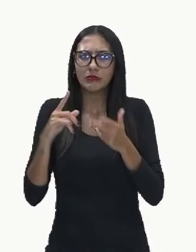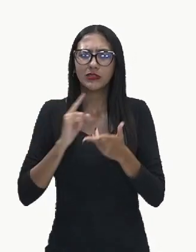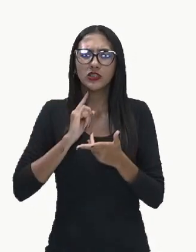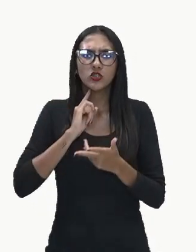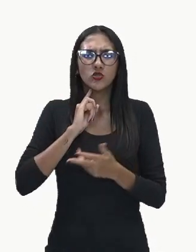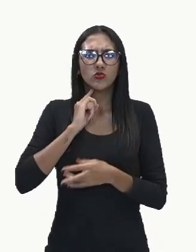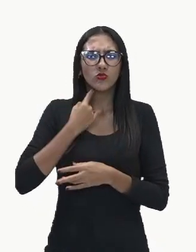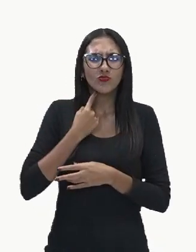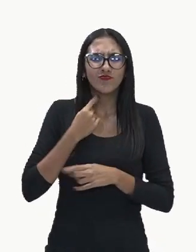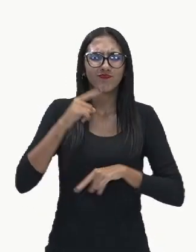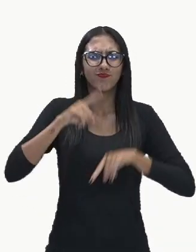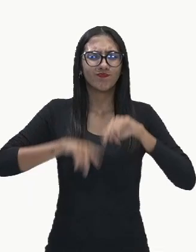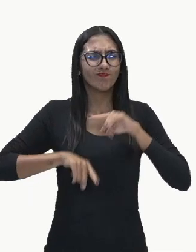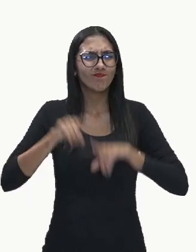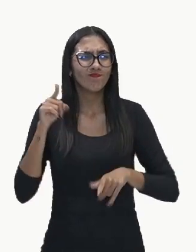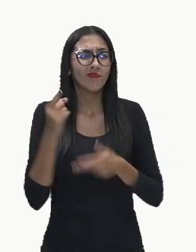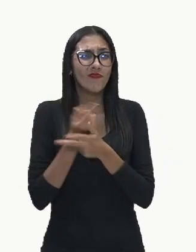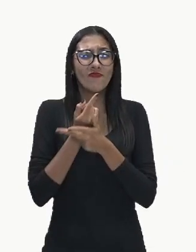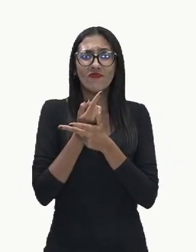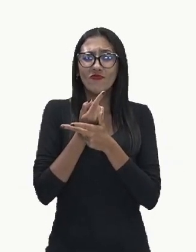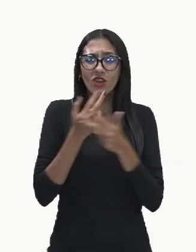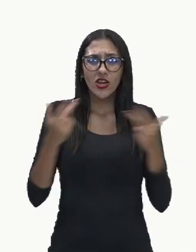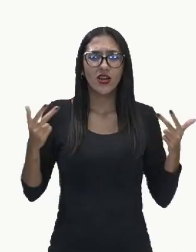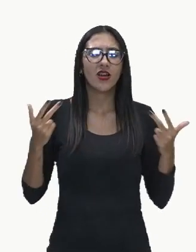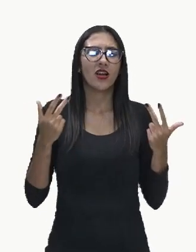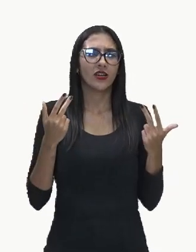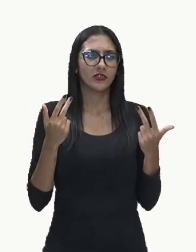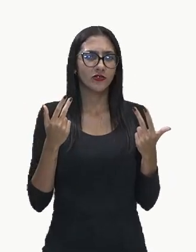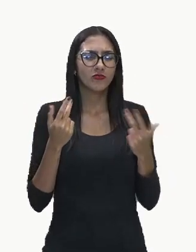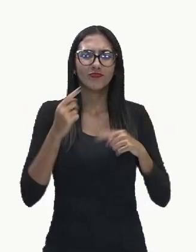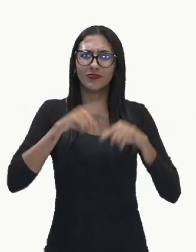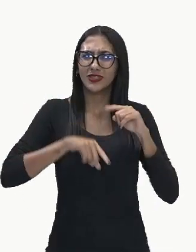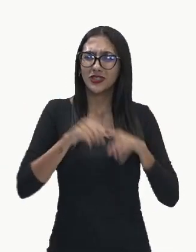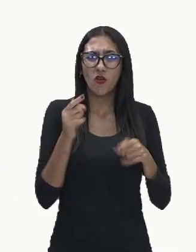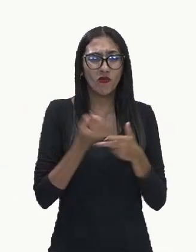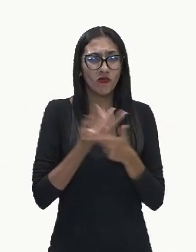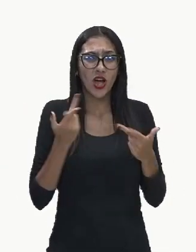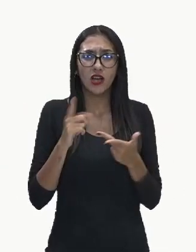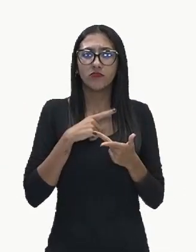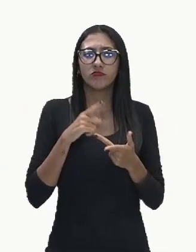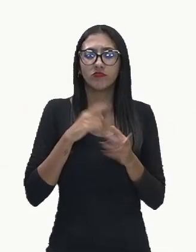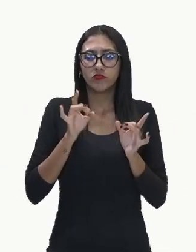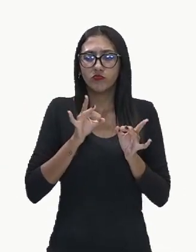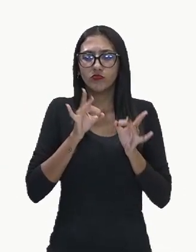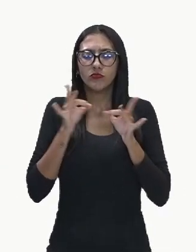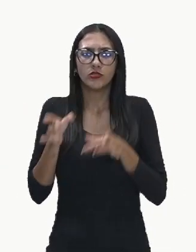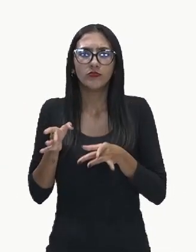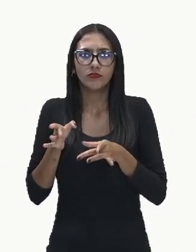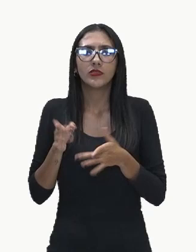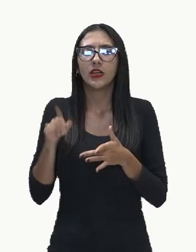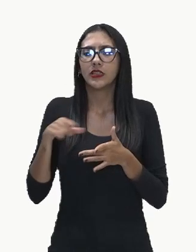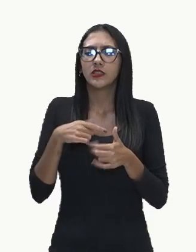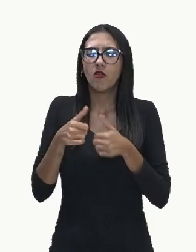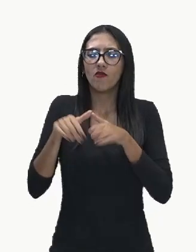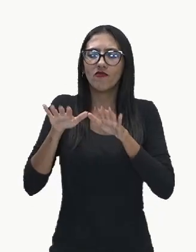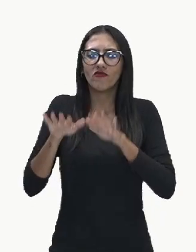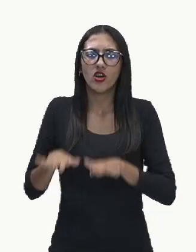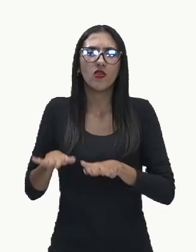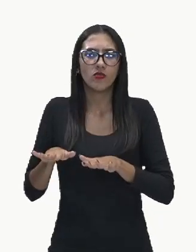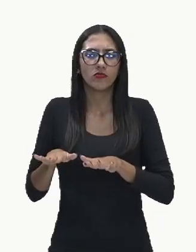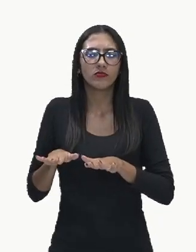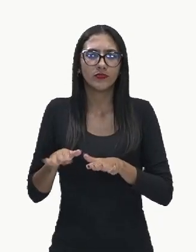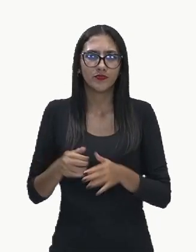fica ali, o quanto de lixo de um ou de uma ou de outra forma foi descartado, que ficou ali e aparece